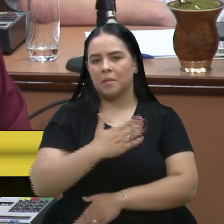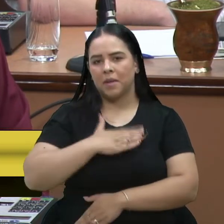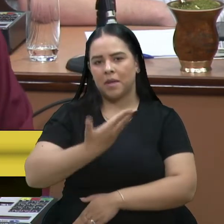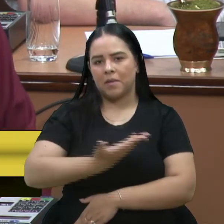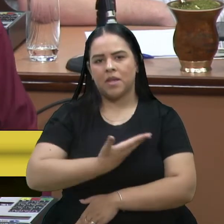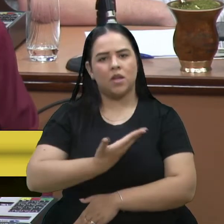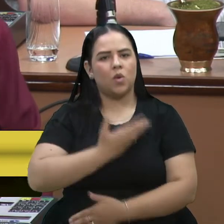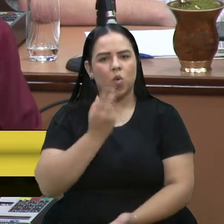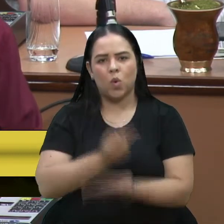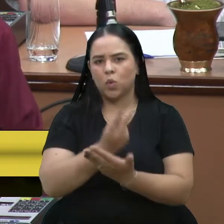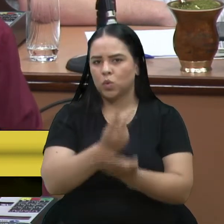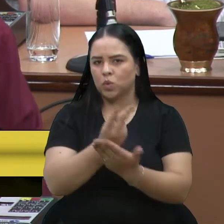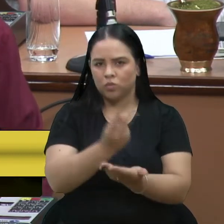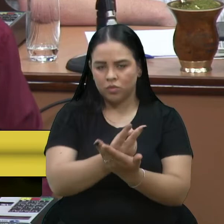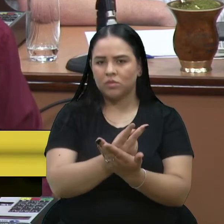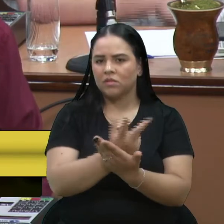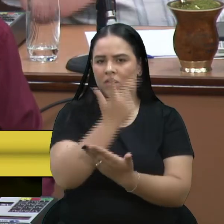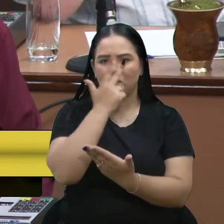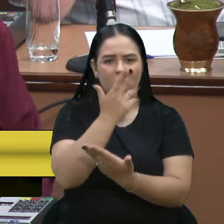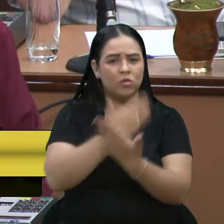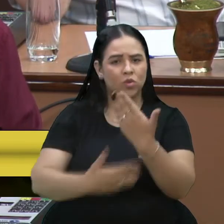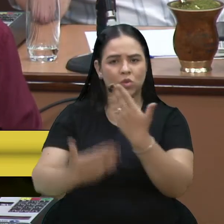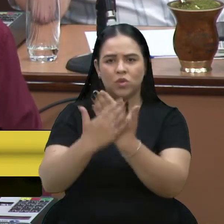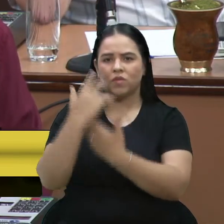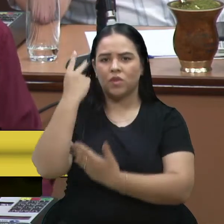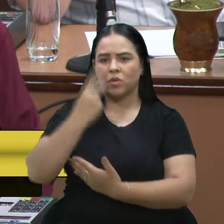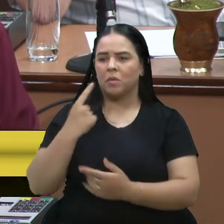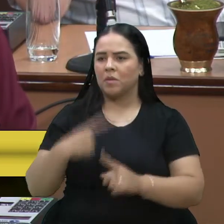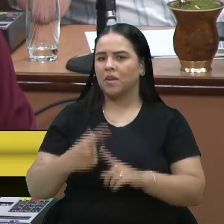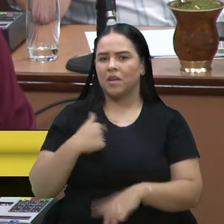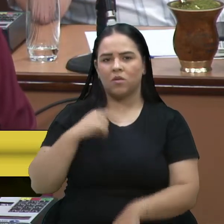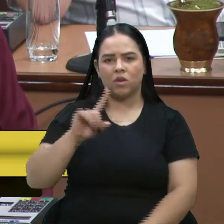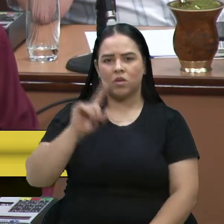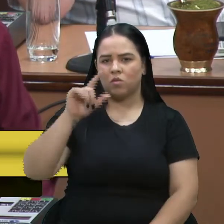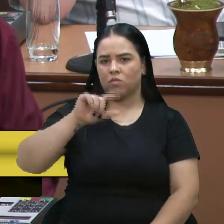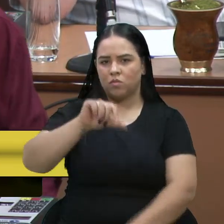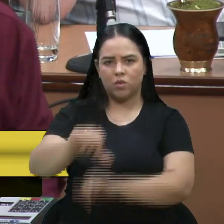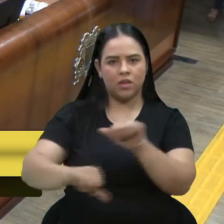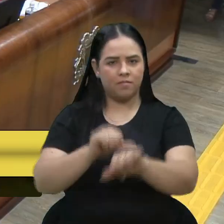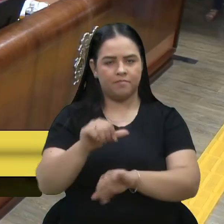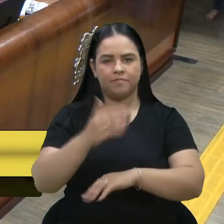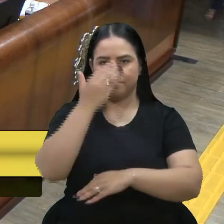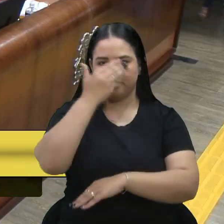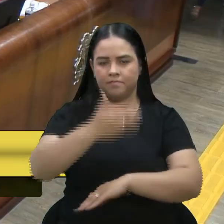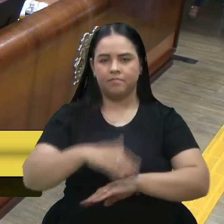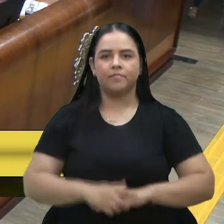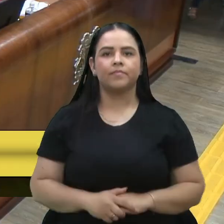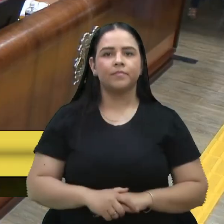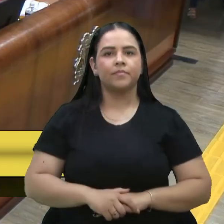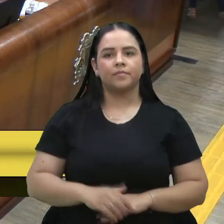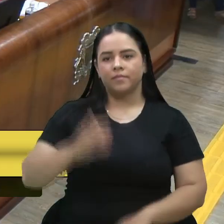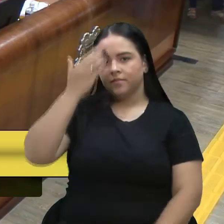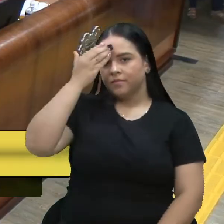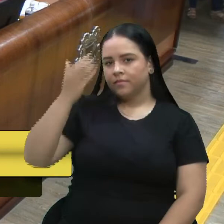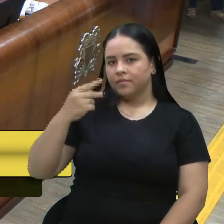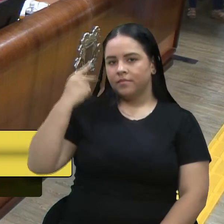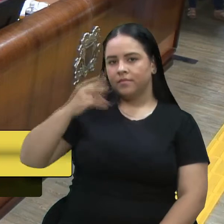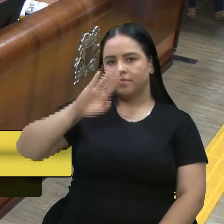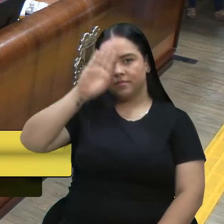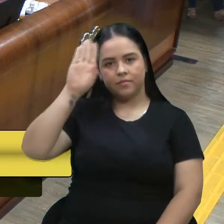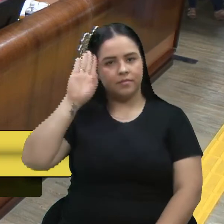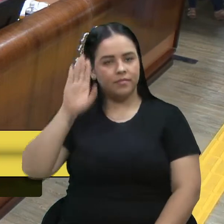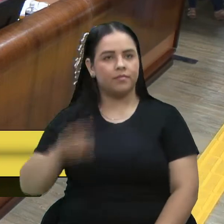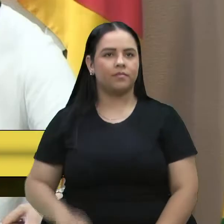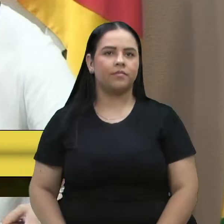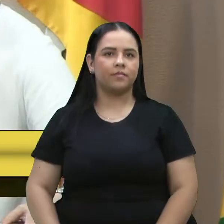vai continuar com todos os vereadores desta casa porque eu jamais vou mudar. Obrigado. Obrigado vereador Bresset. E de